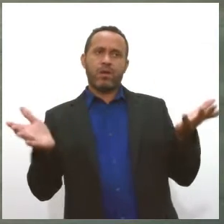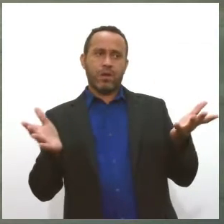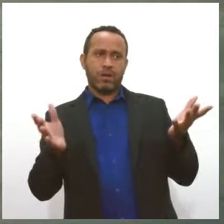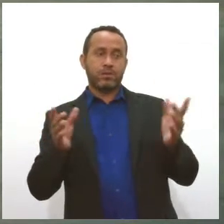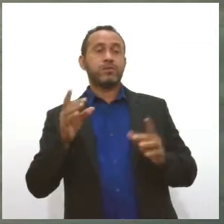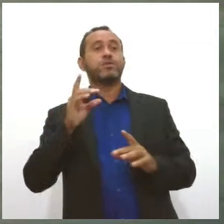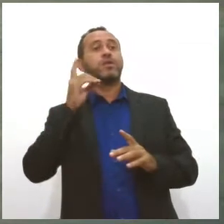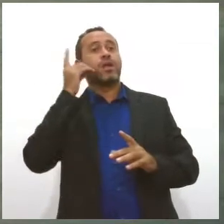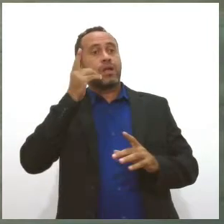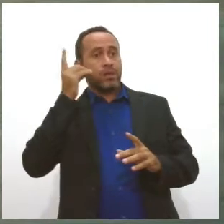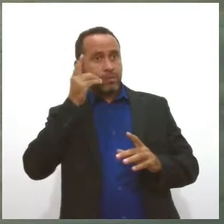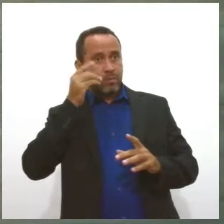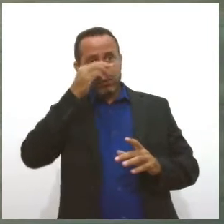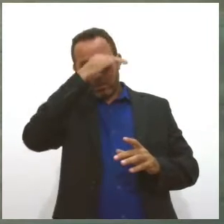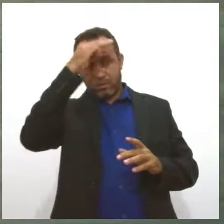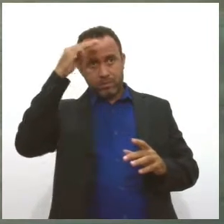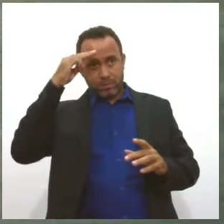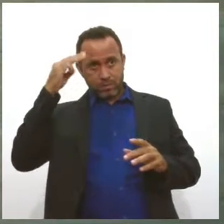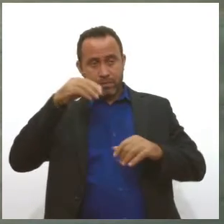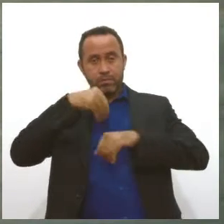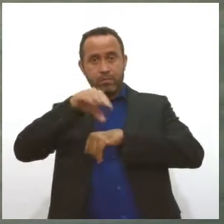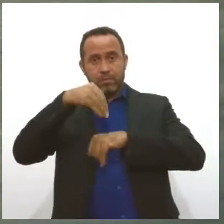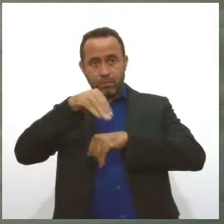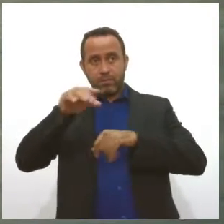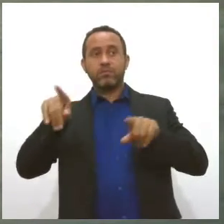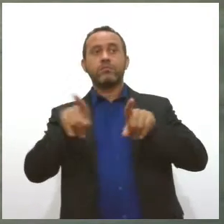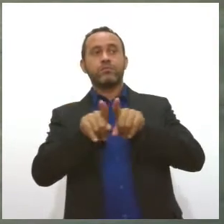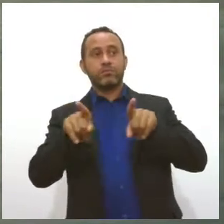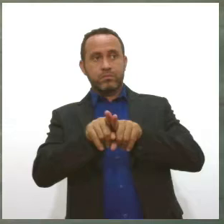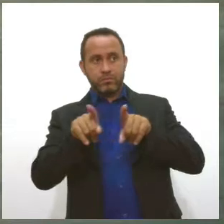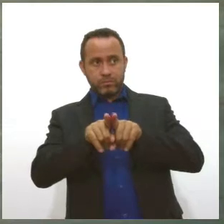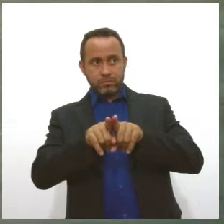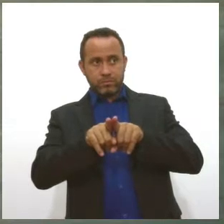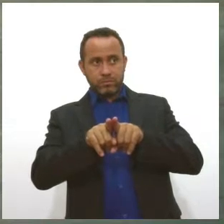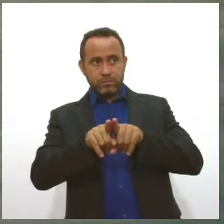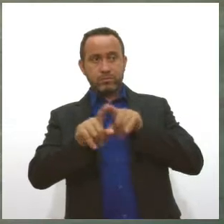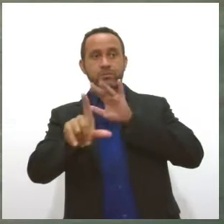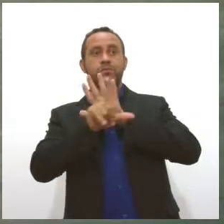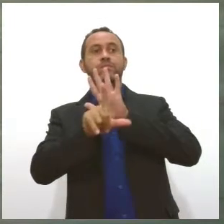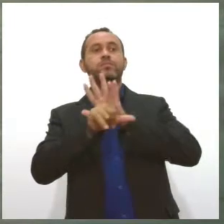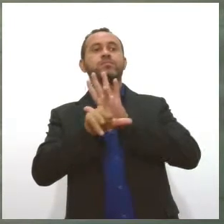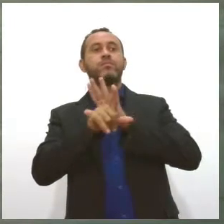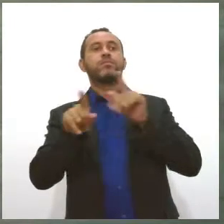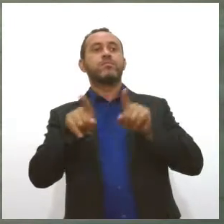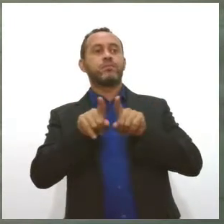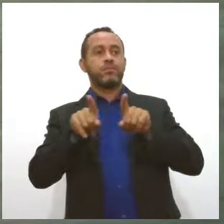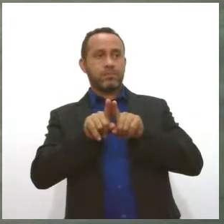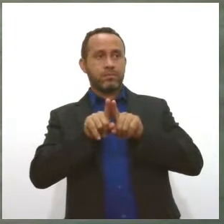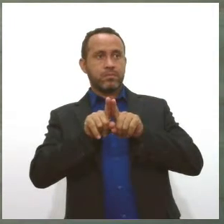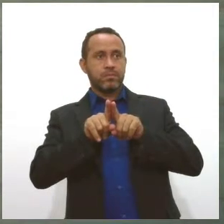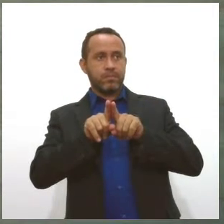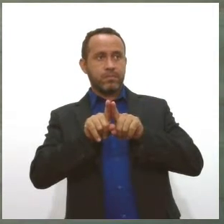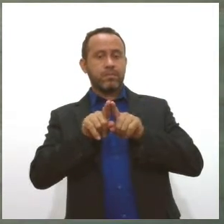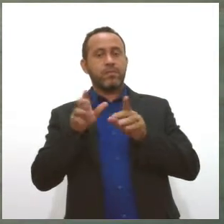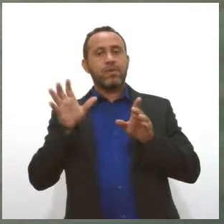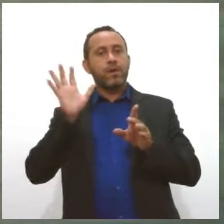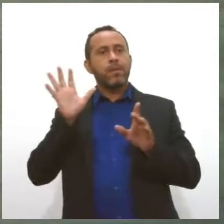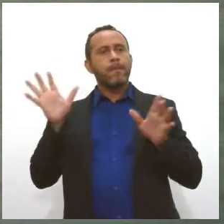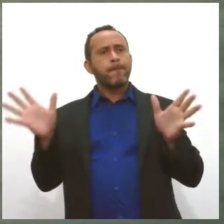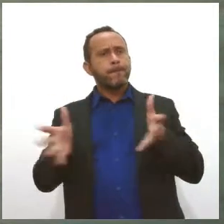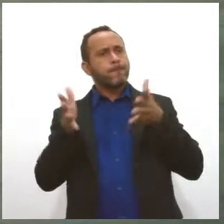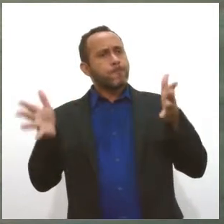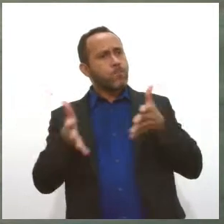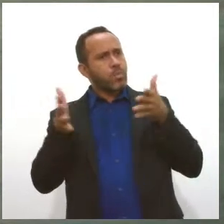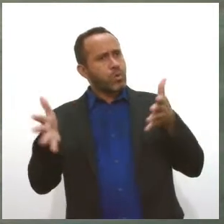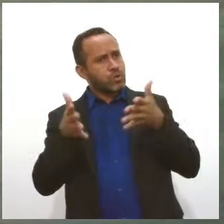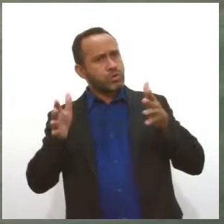Mendonça, desde 2016 a deputada tem essa lei de sua autoria, e aí ela incentiva, né, através